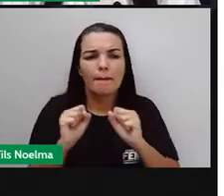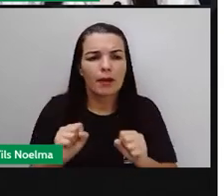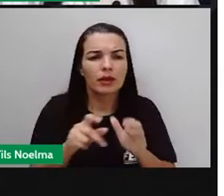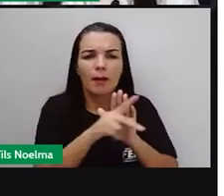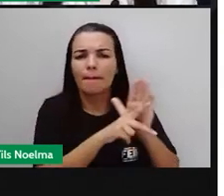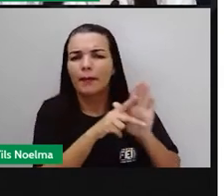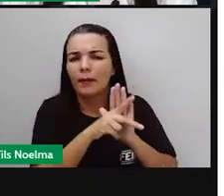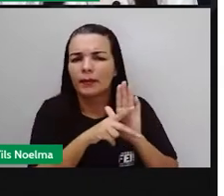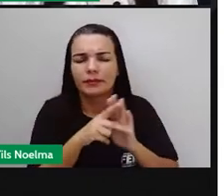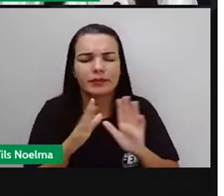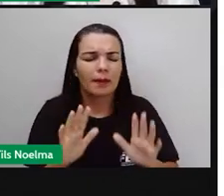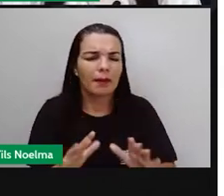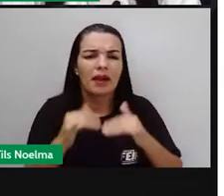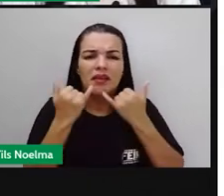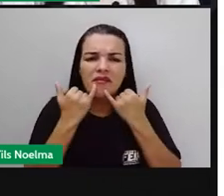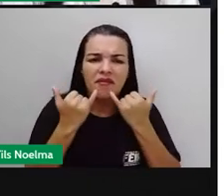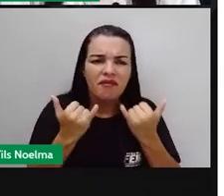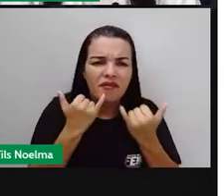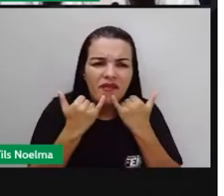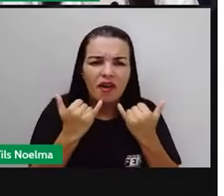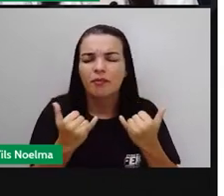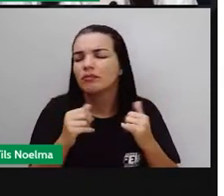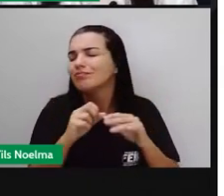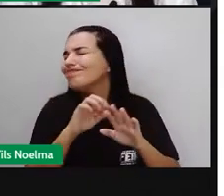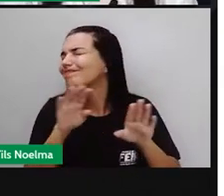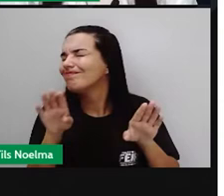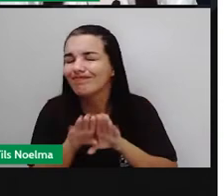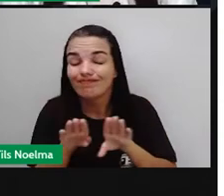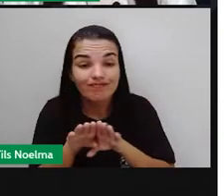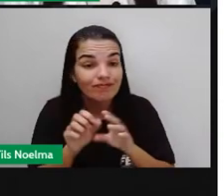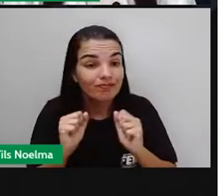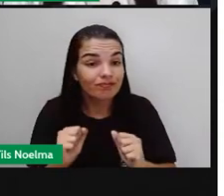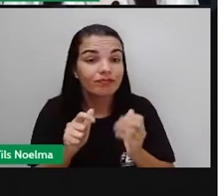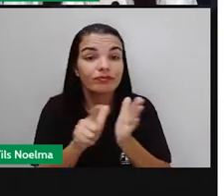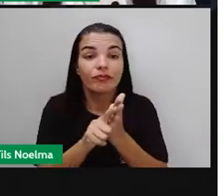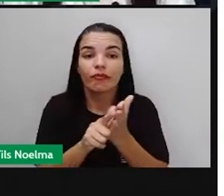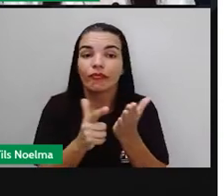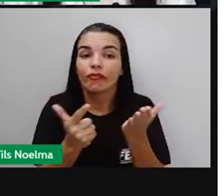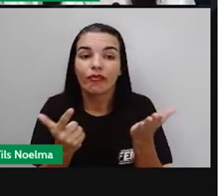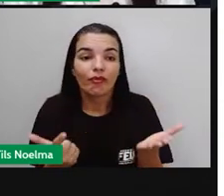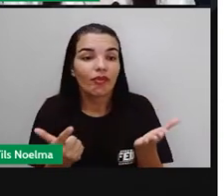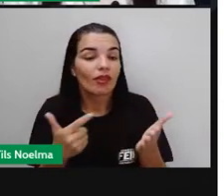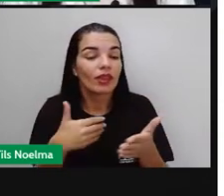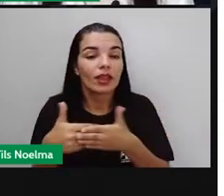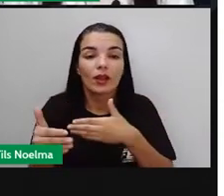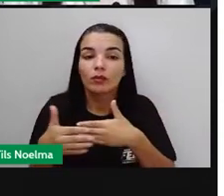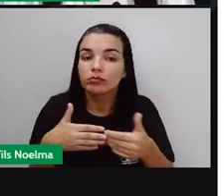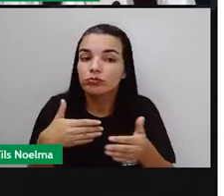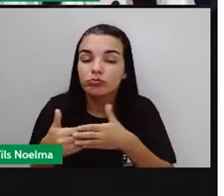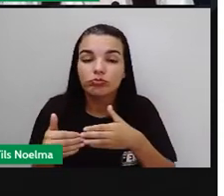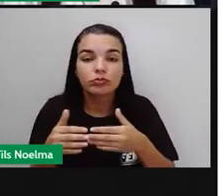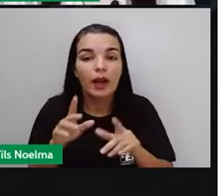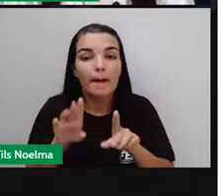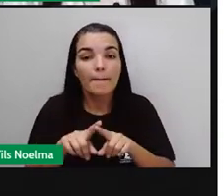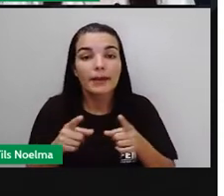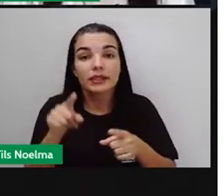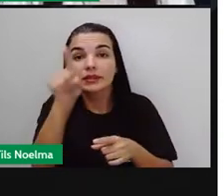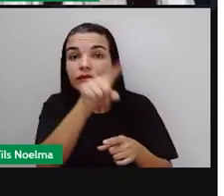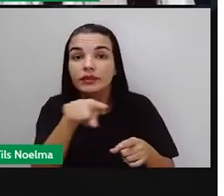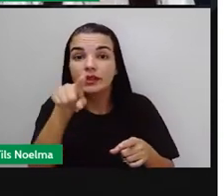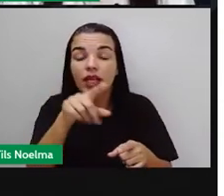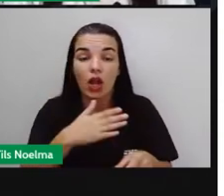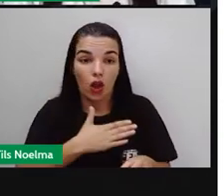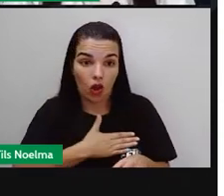informativo, leia o informativo. Se gosta de ler jornais, leia os jornais, revistas. Comece, primeiro, com o que